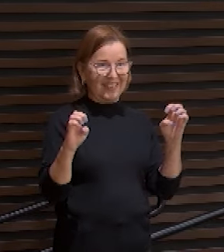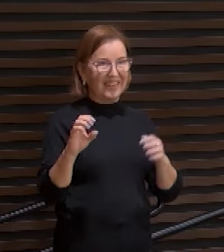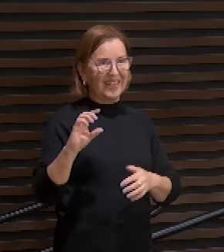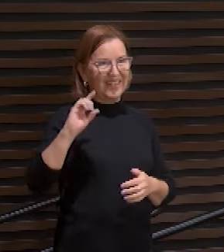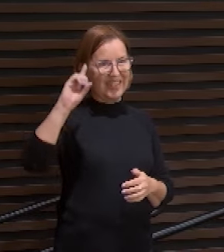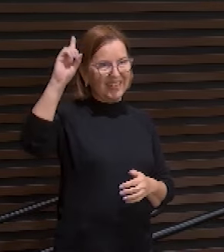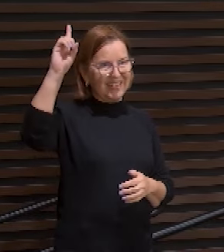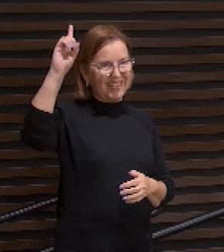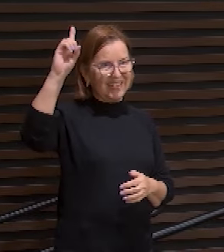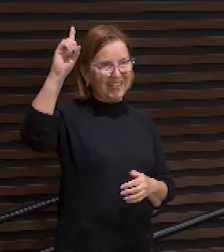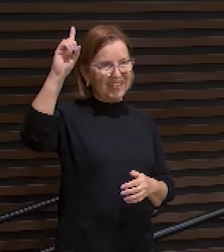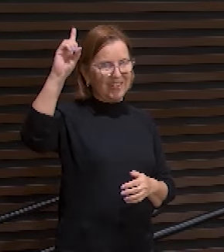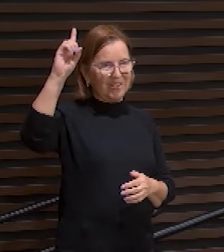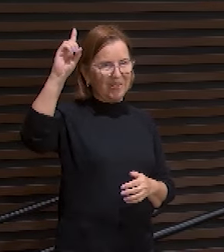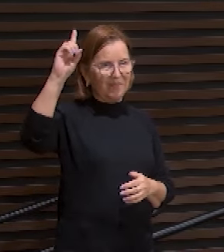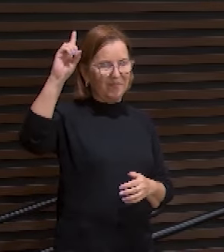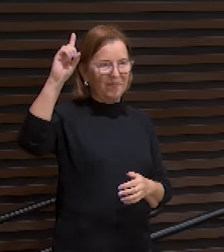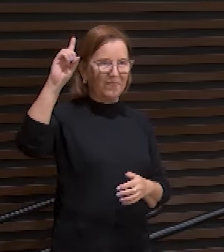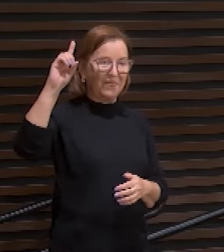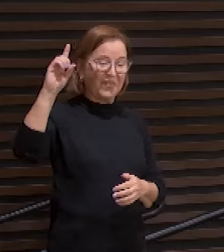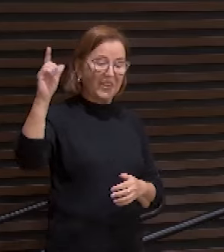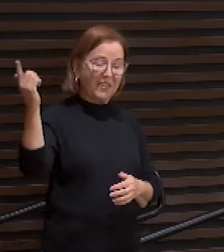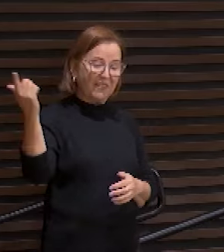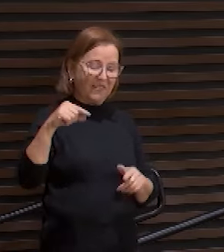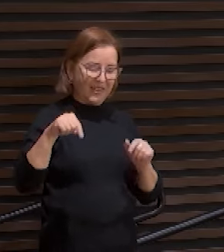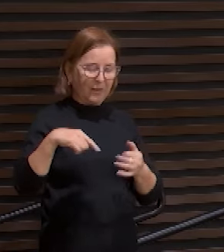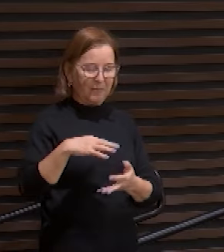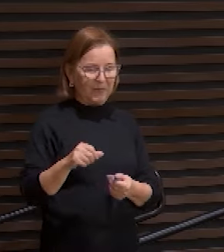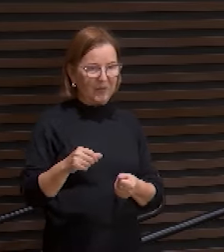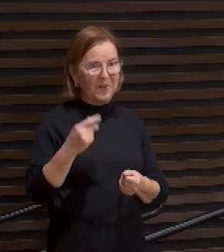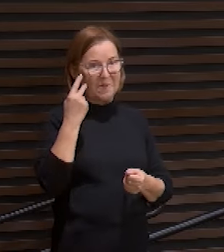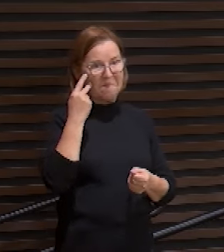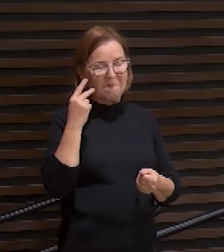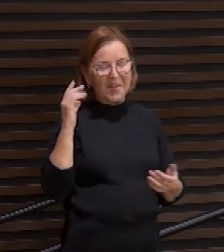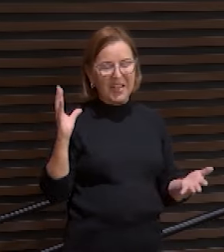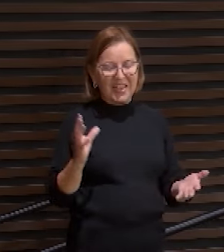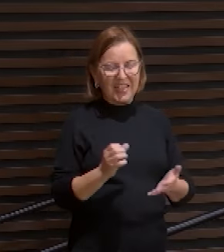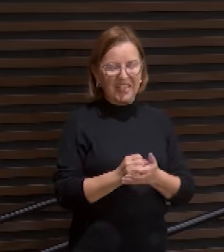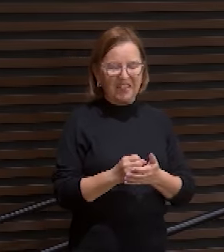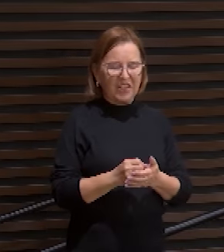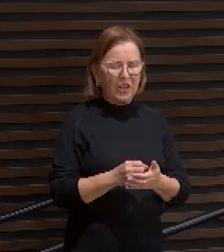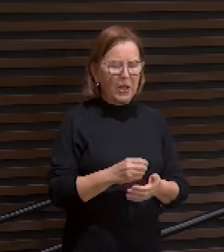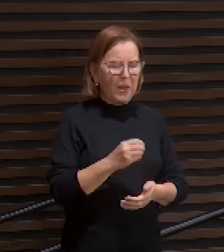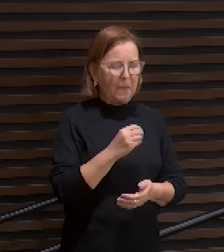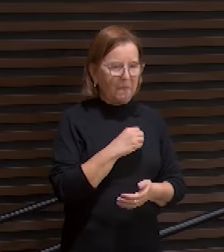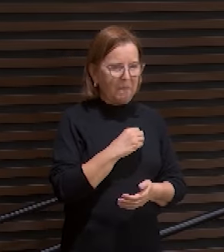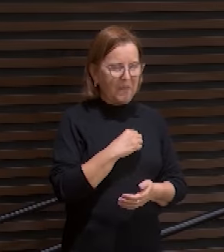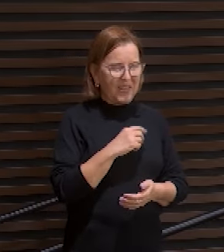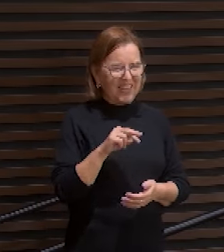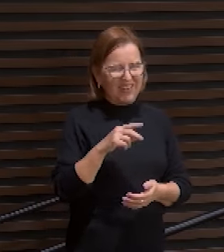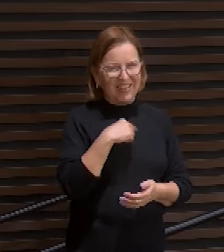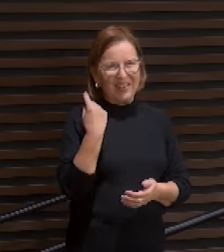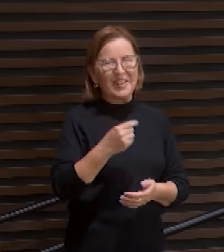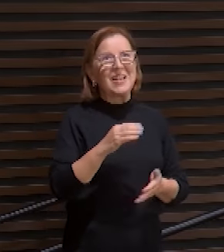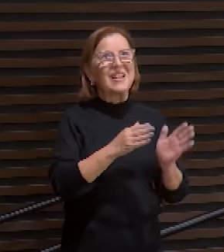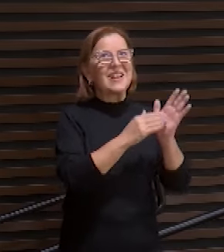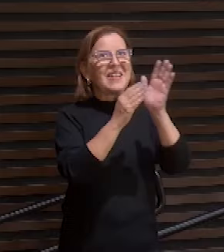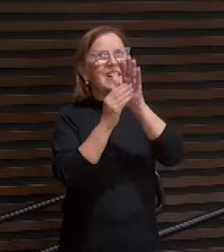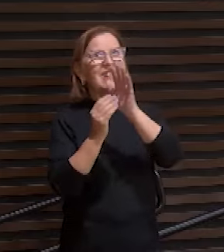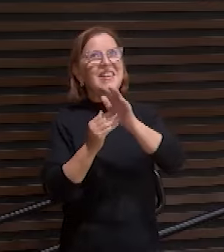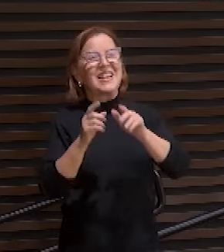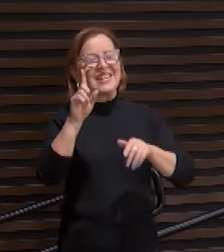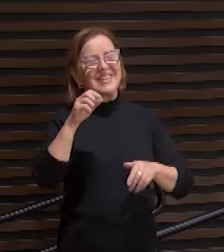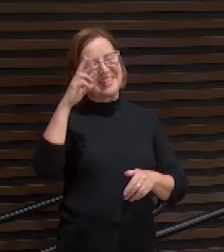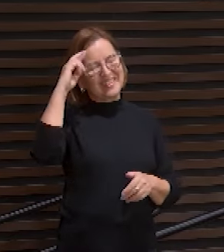que deste até este mundo para salvar vis pecadores como nós louvado seja o seu nome vamos orar